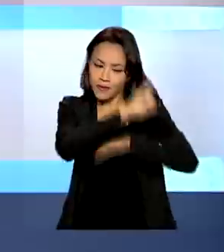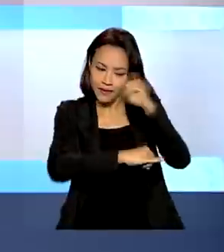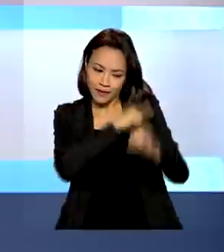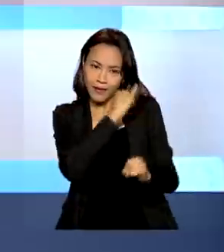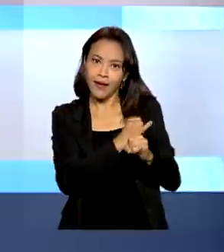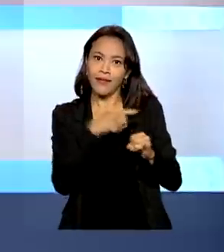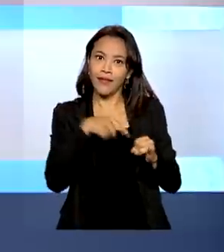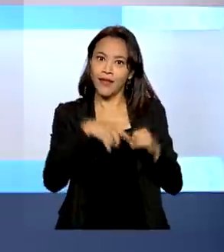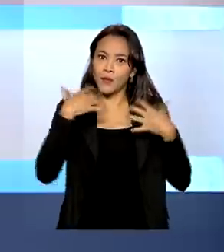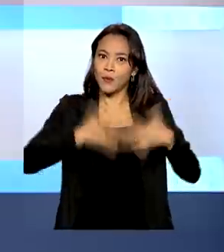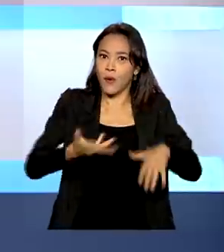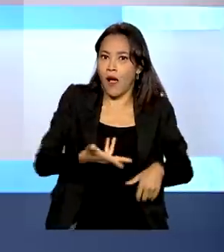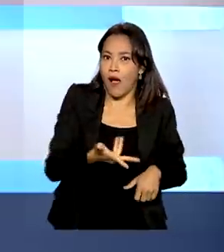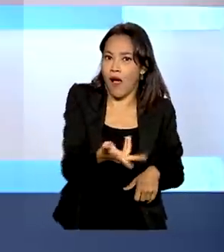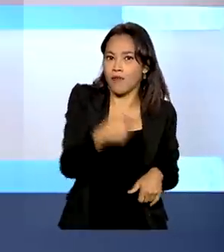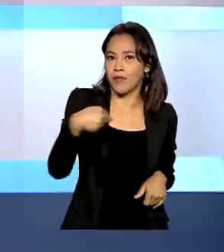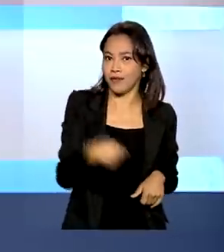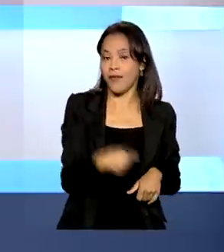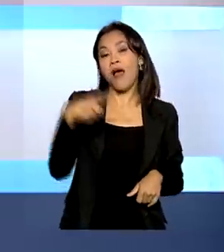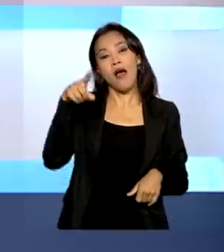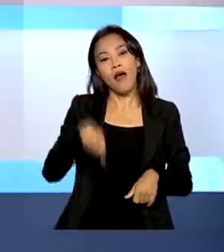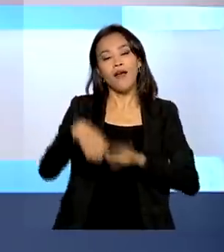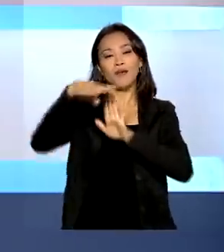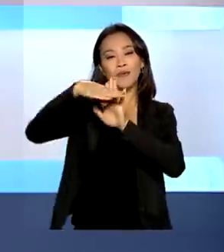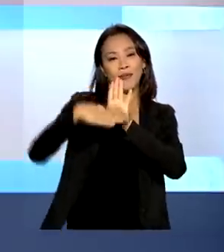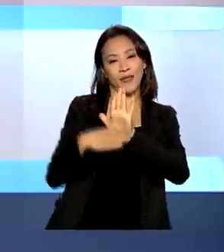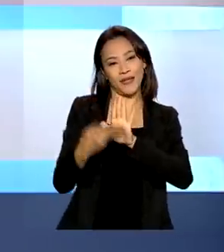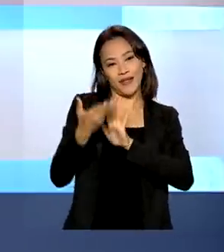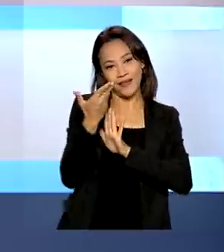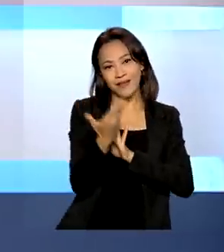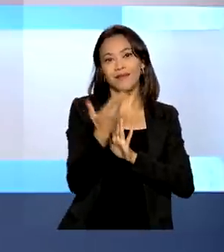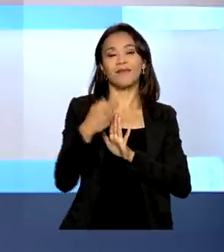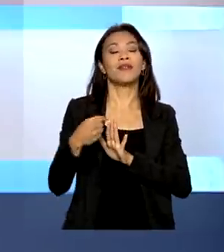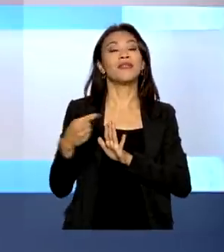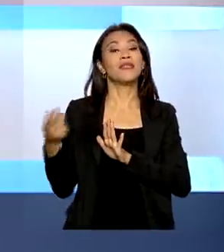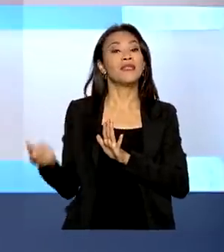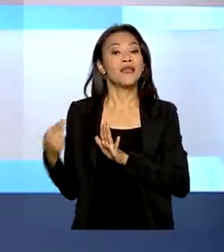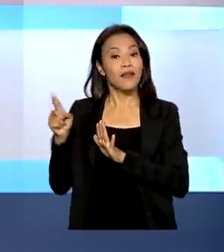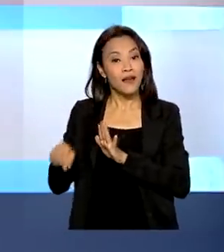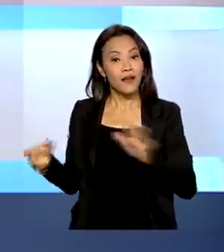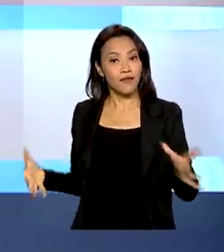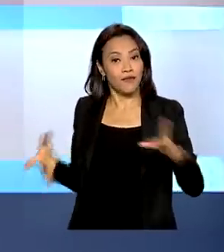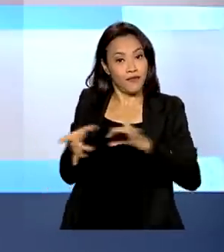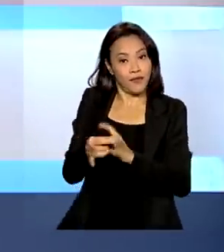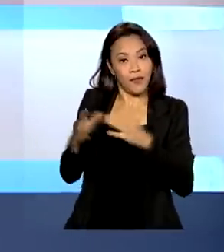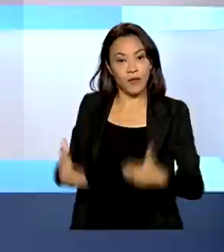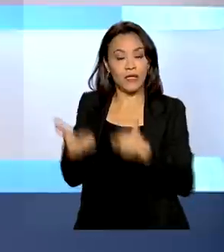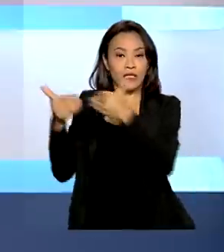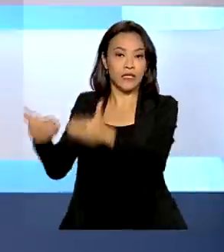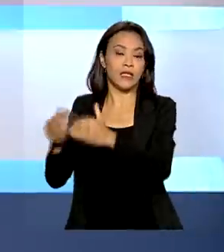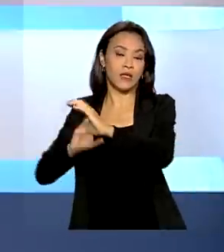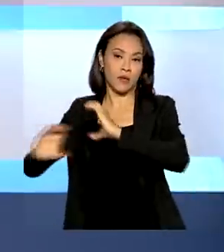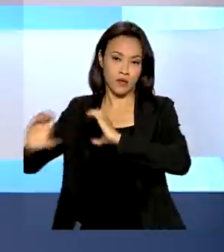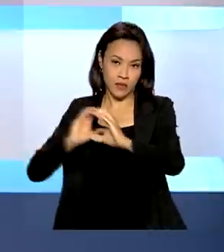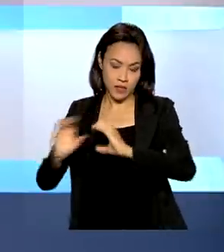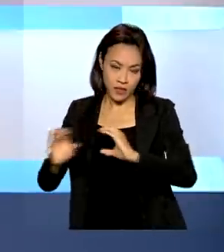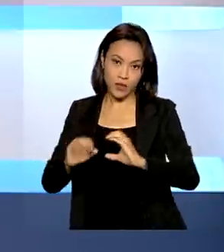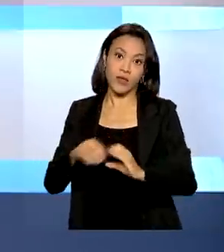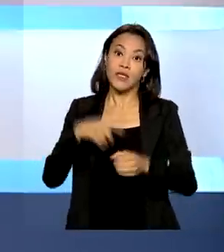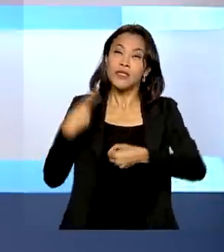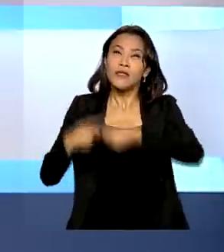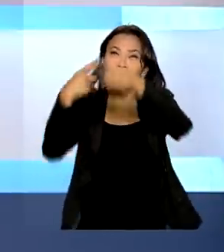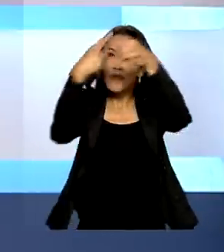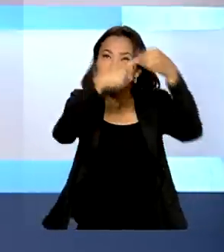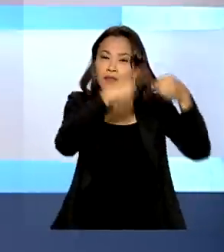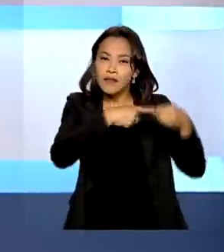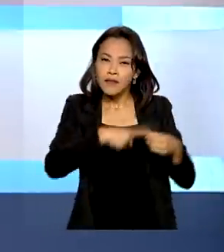de conexão ultra rápida. É o programa Norte Conectado do Ministério das Comunicações, que vai ligar cidades amazônicas à